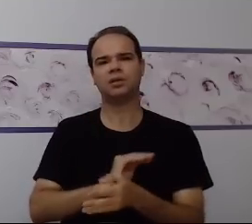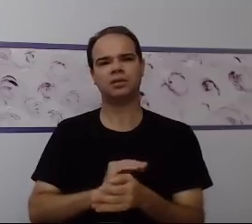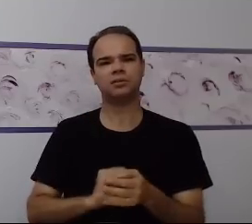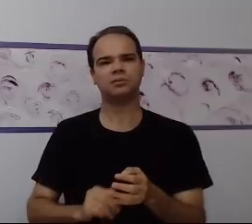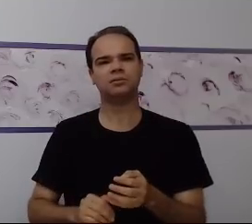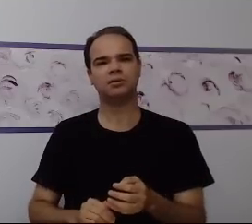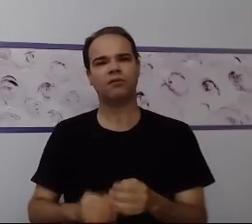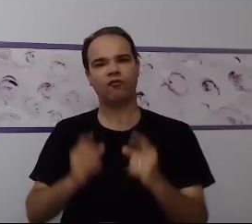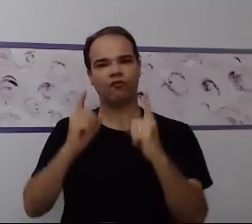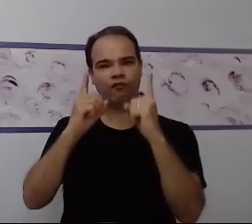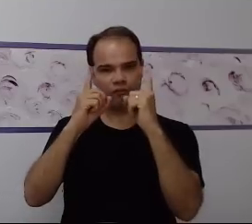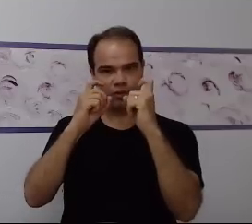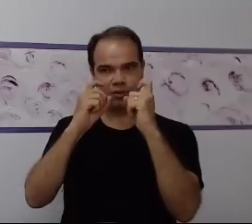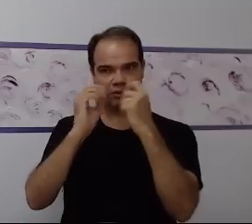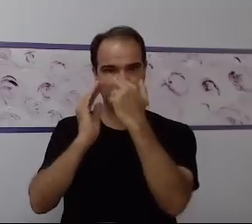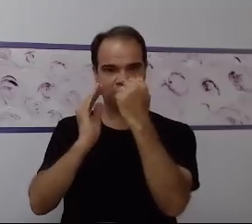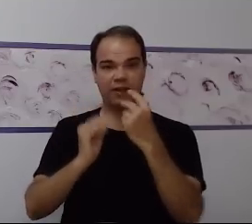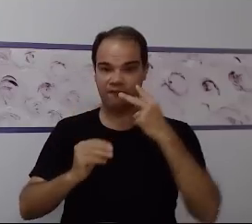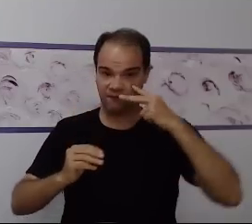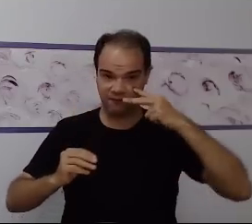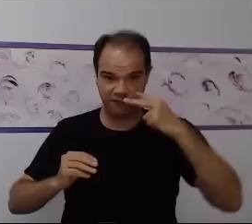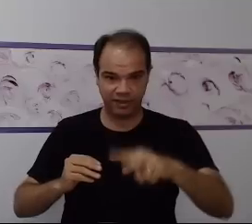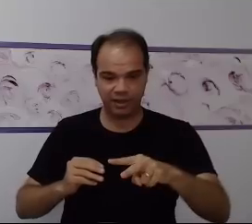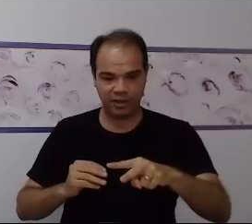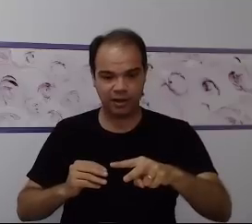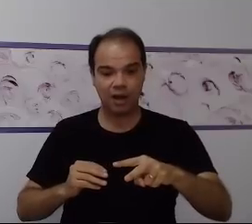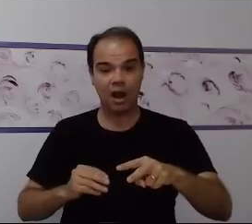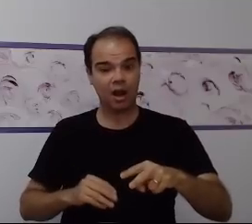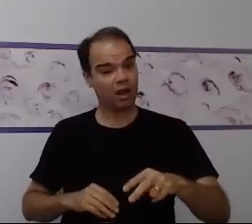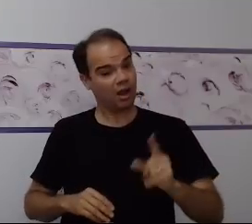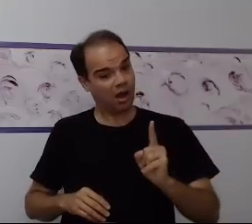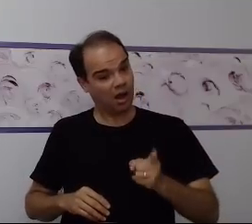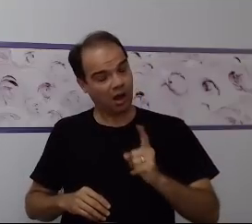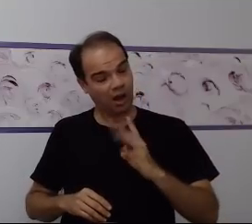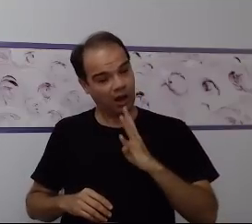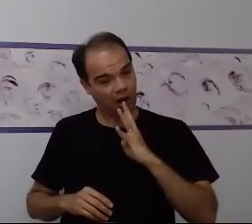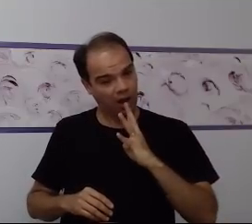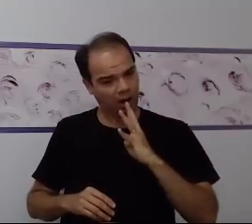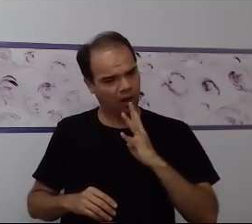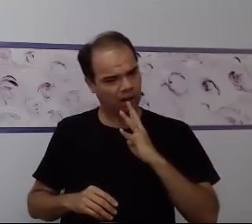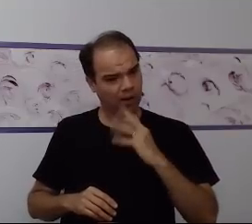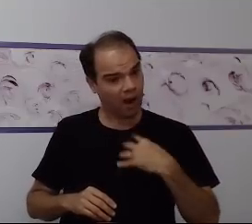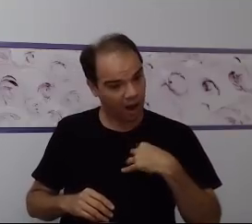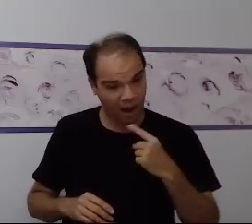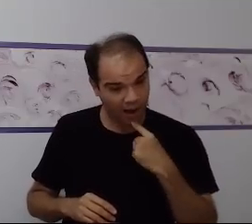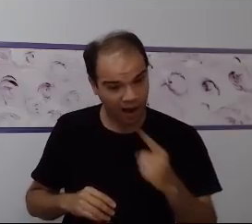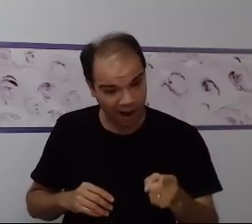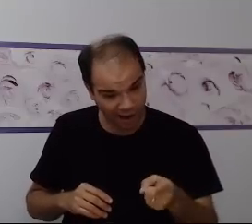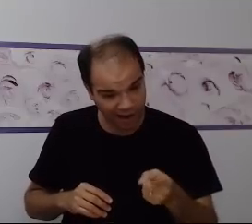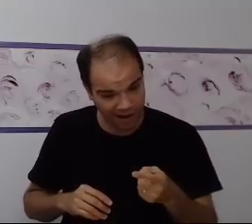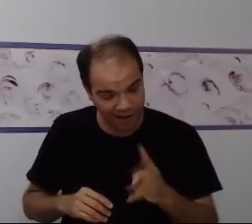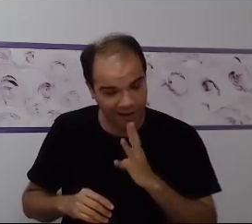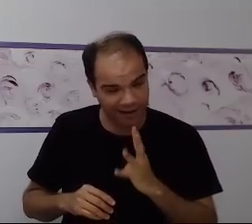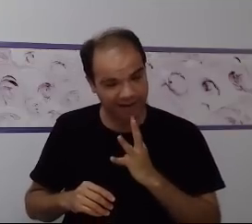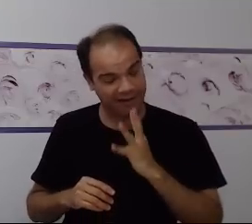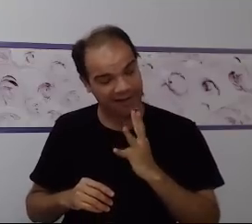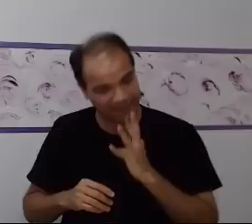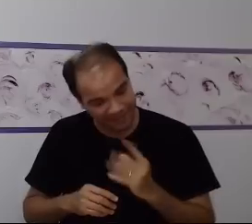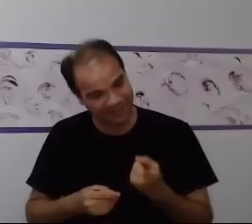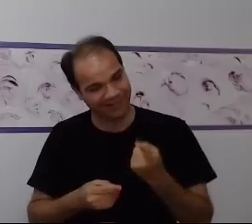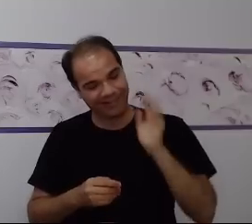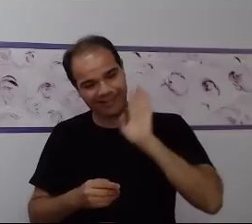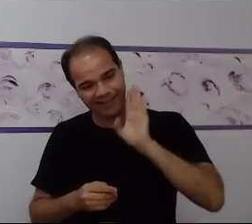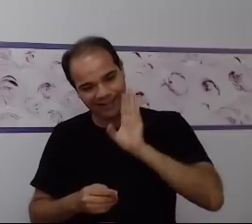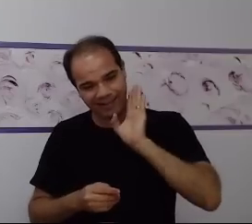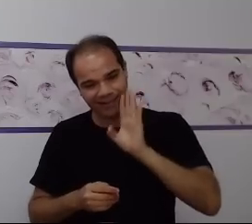pra relacionar. legal. E aí, a gente usa muito, muito do que é aprendido no decorrer do